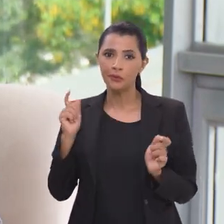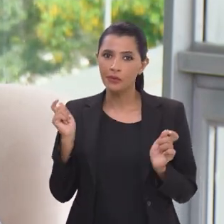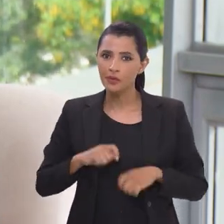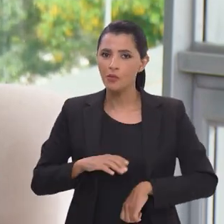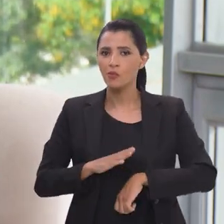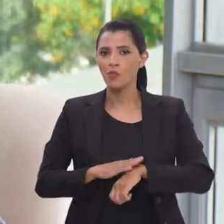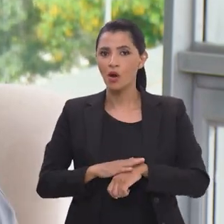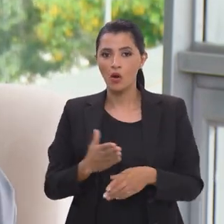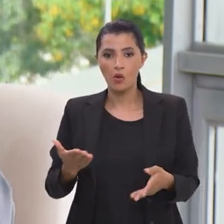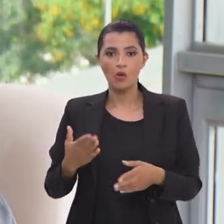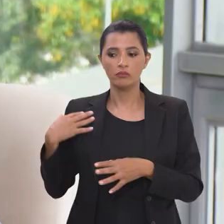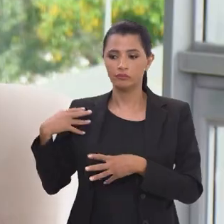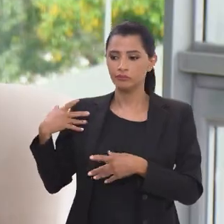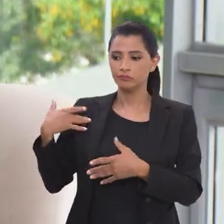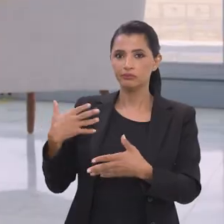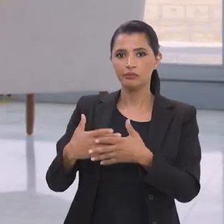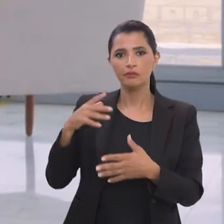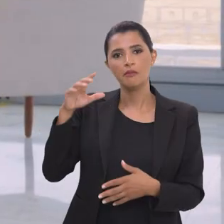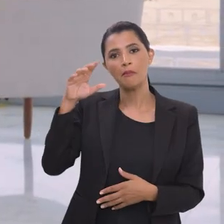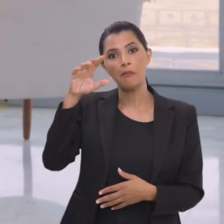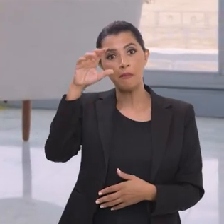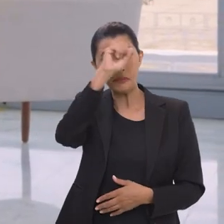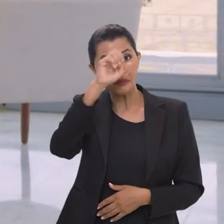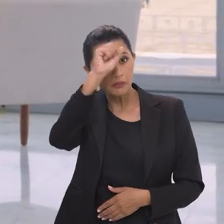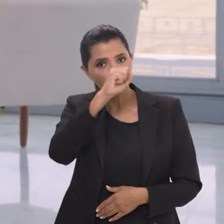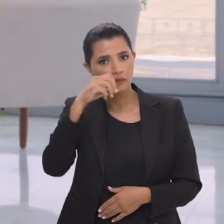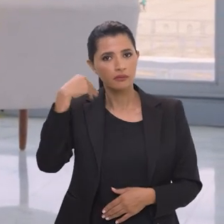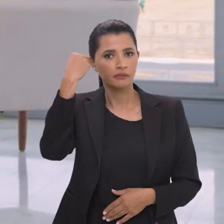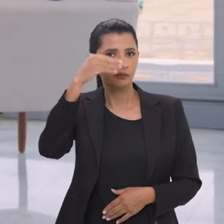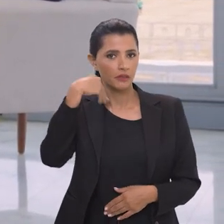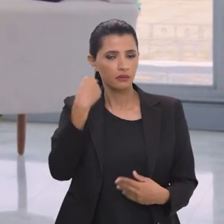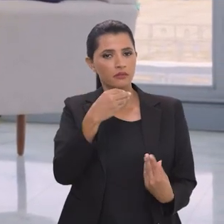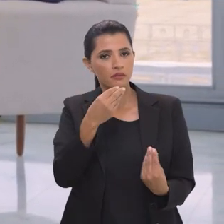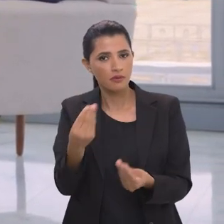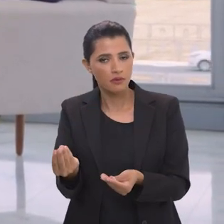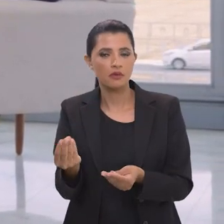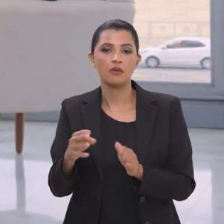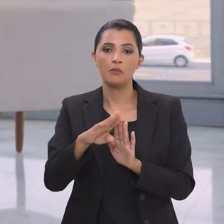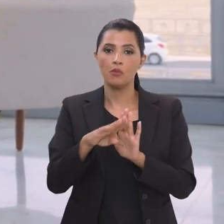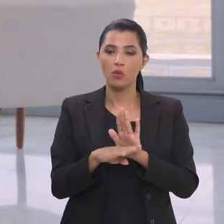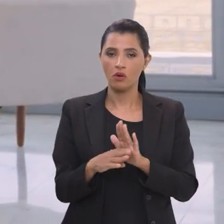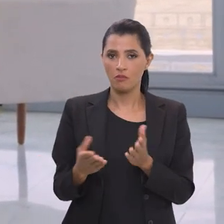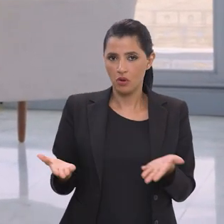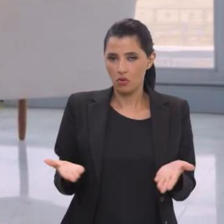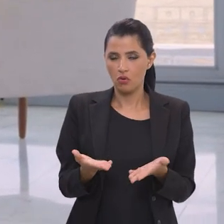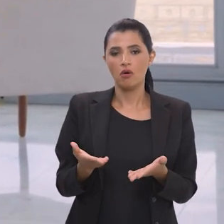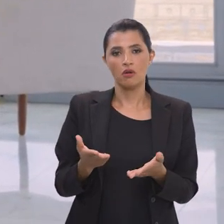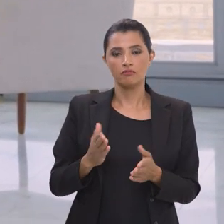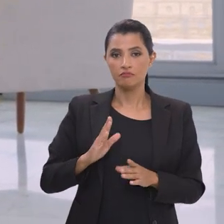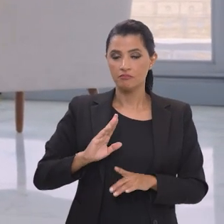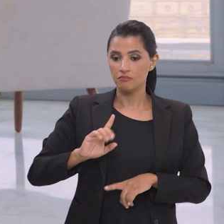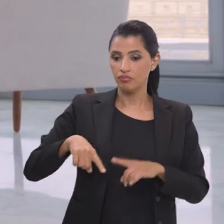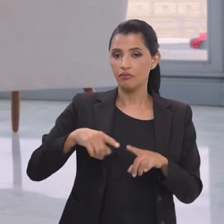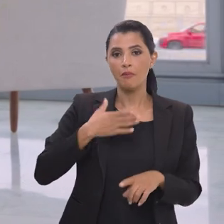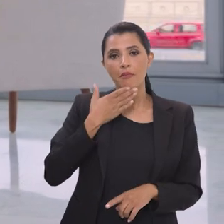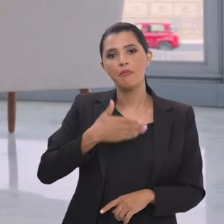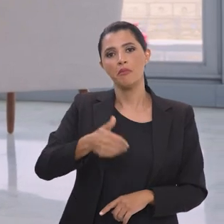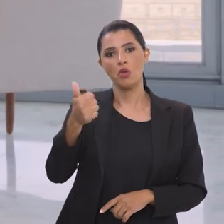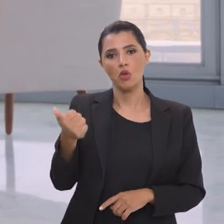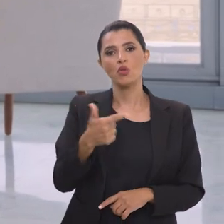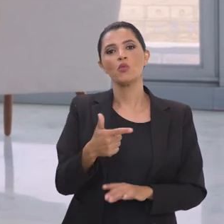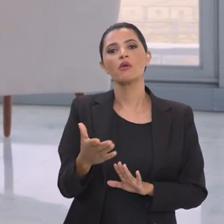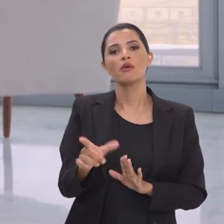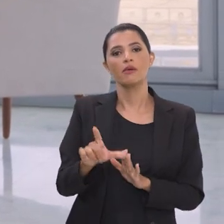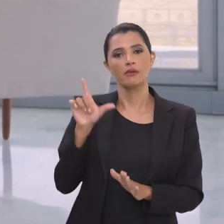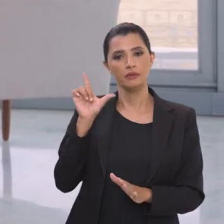tivemos a oportunidade de aprender com essas experiências e trazer agora esses programas ainda melhores do que